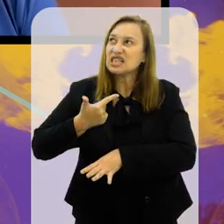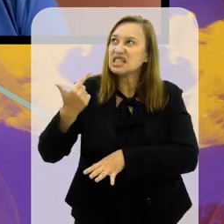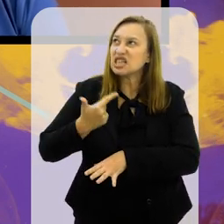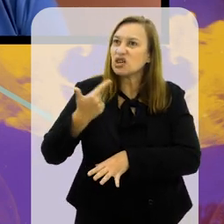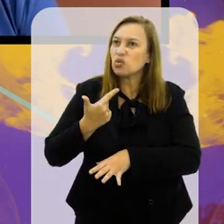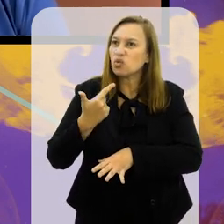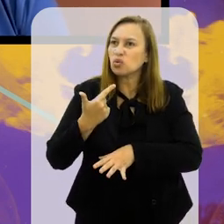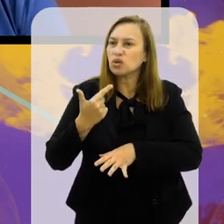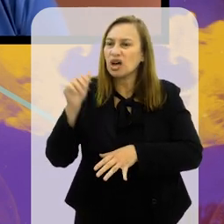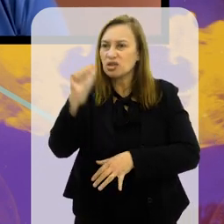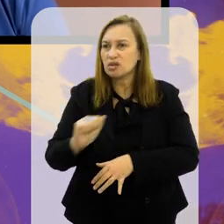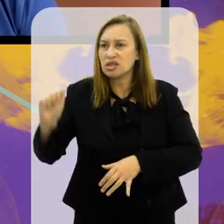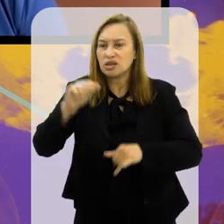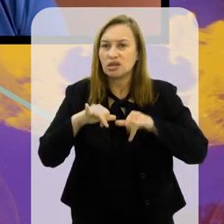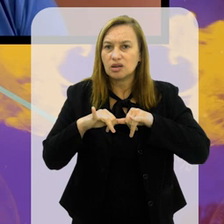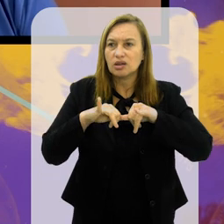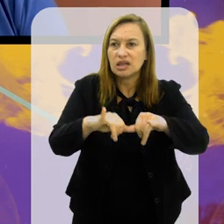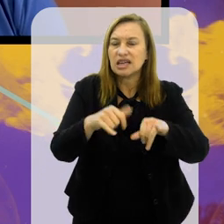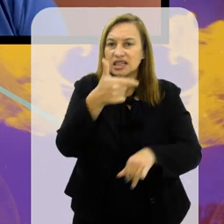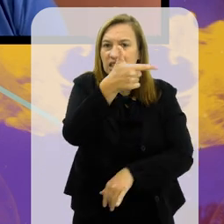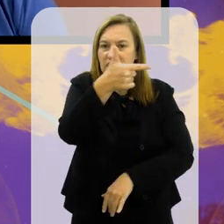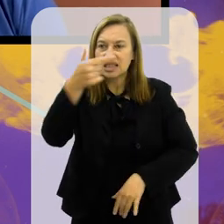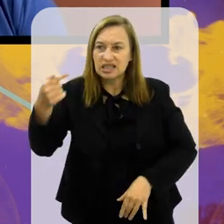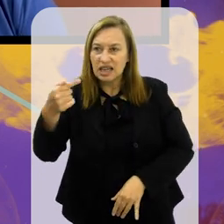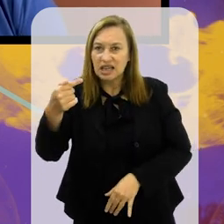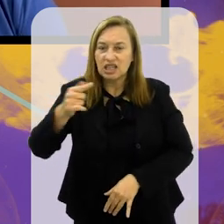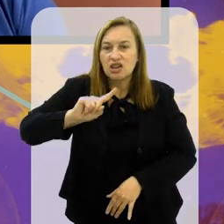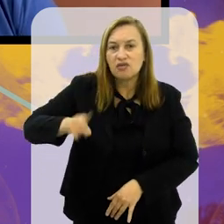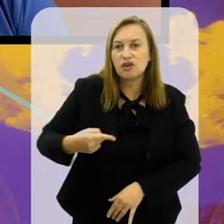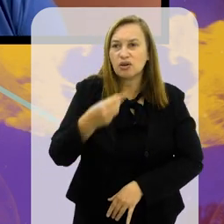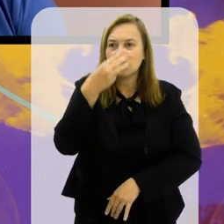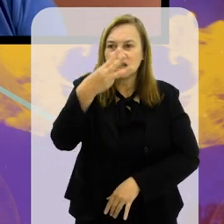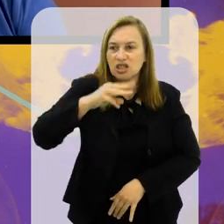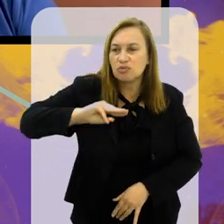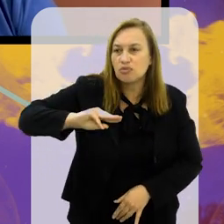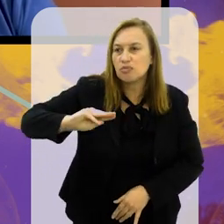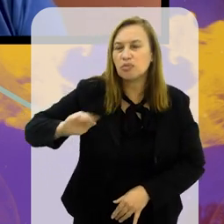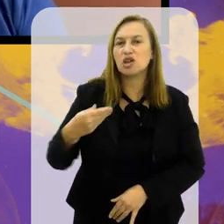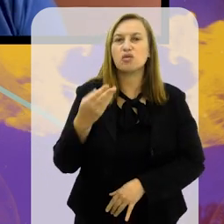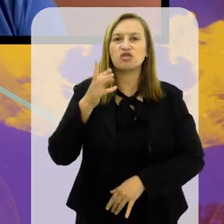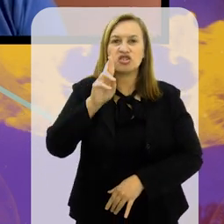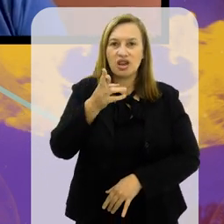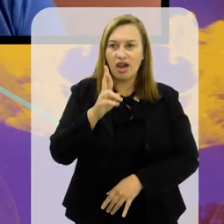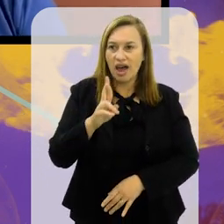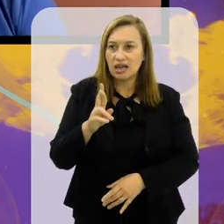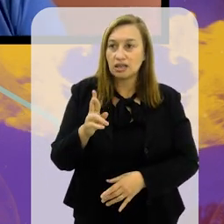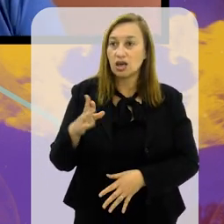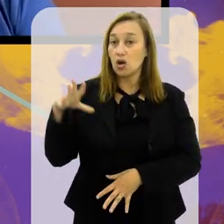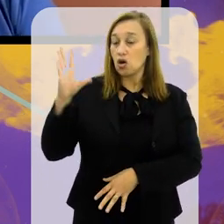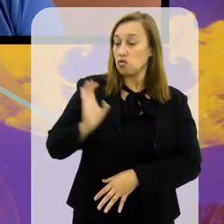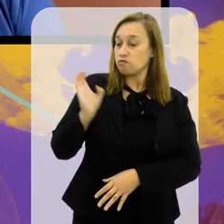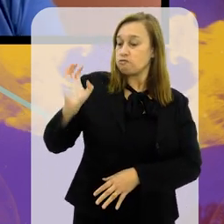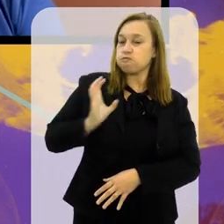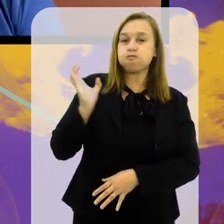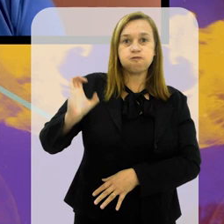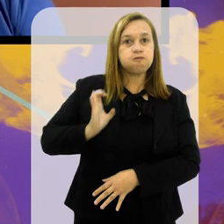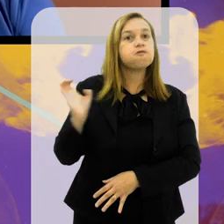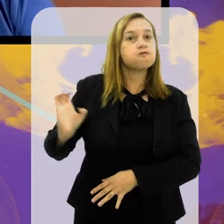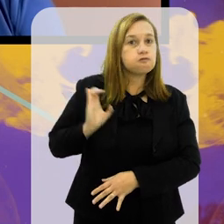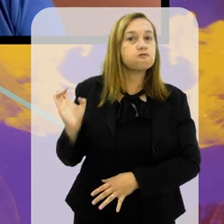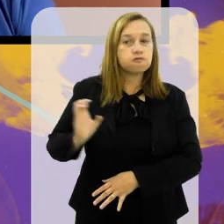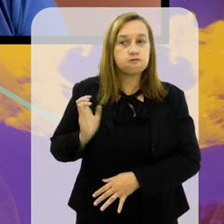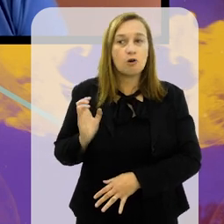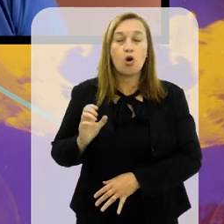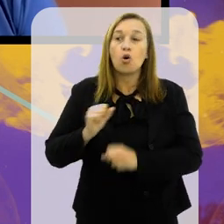segundo a Associação dos Supermercados, 17,3 bilhões de reais. Então, é um cara extremamente bem